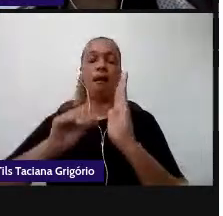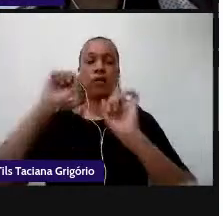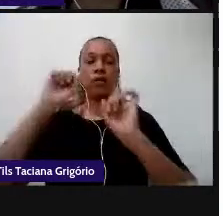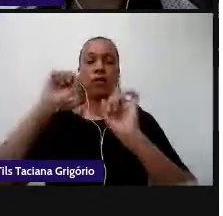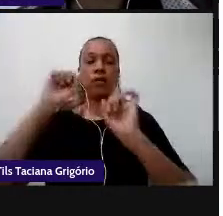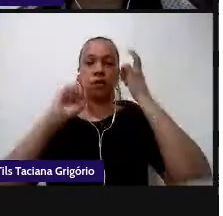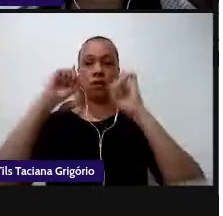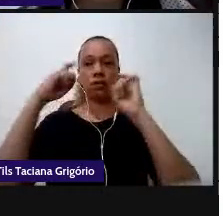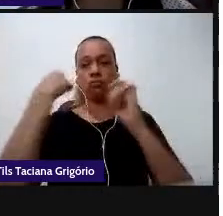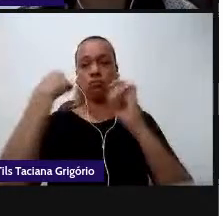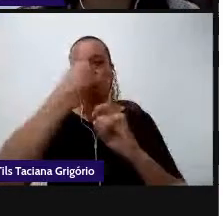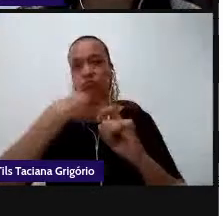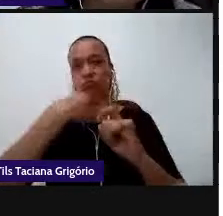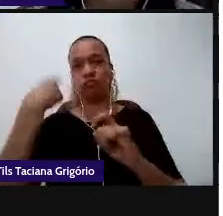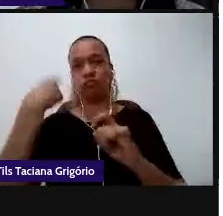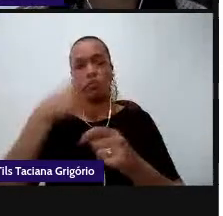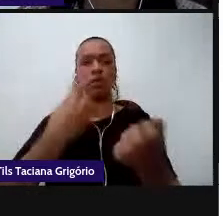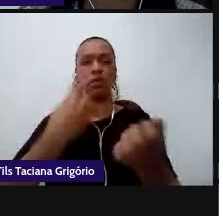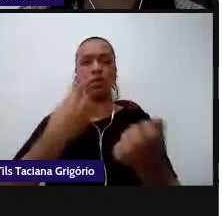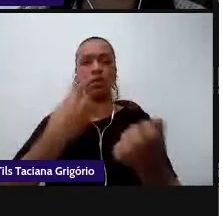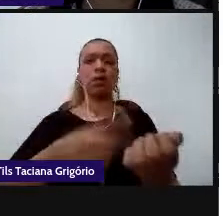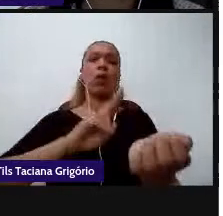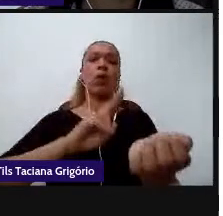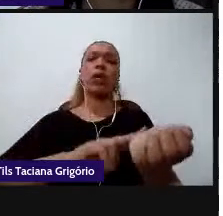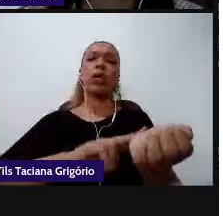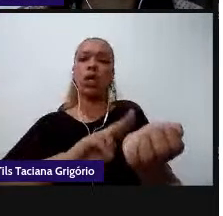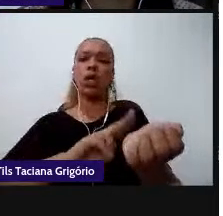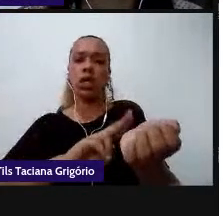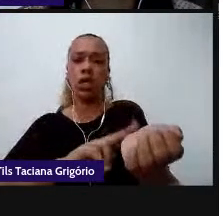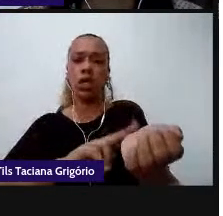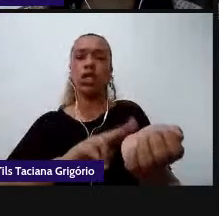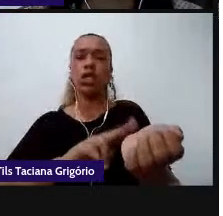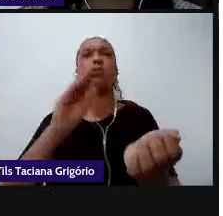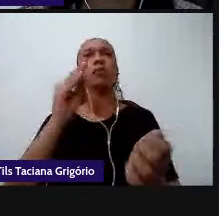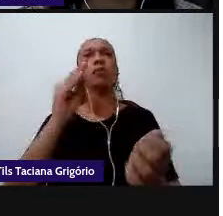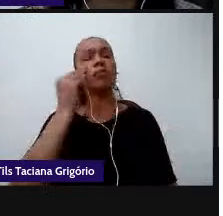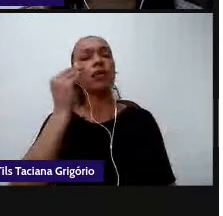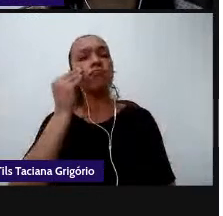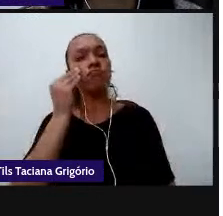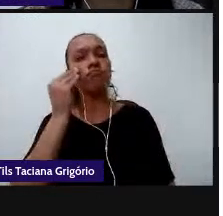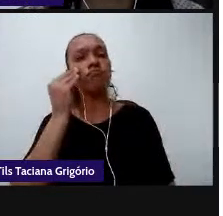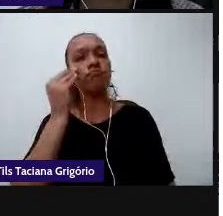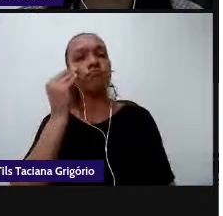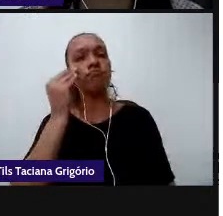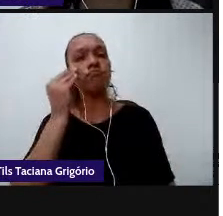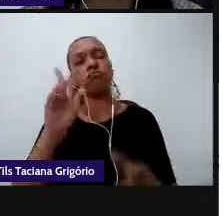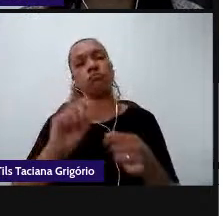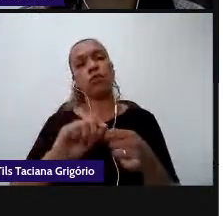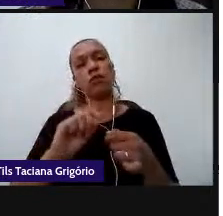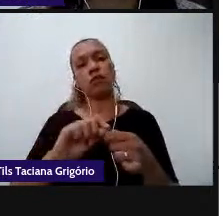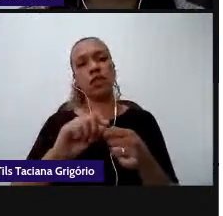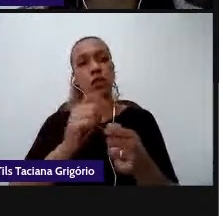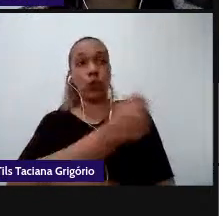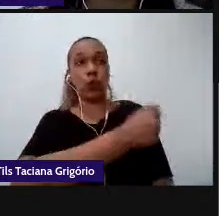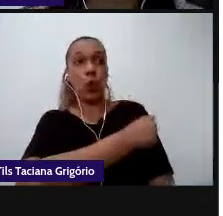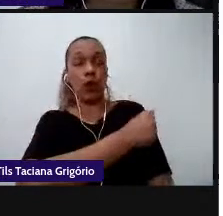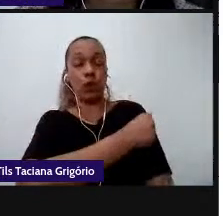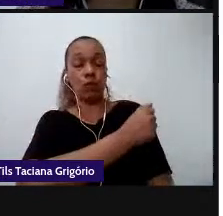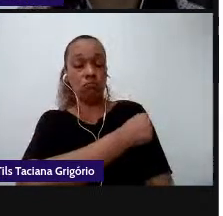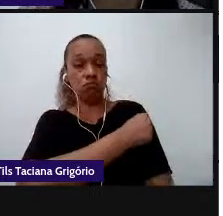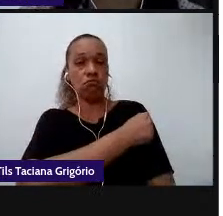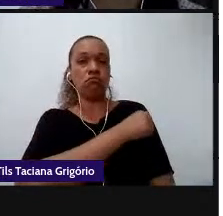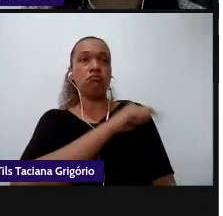para tentar fazer com que esse estudante esse sujeito ele consiga em